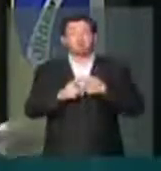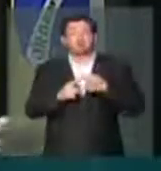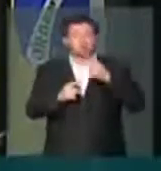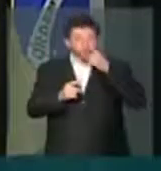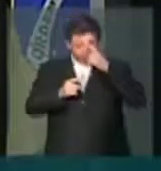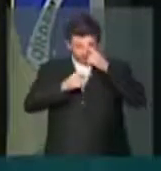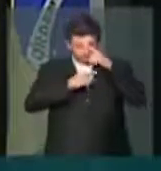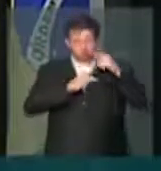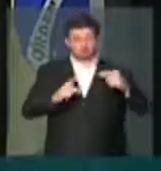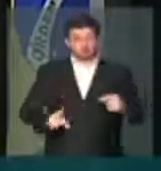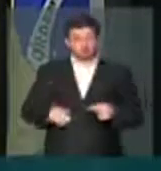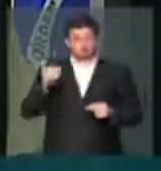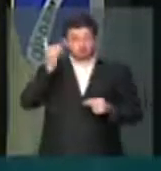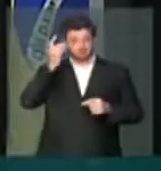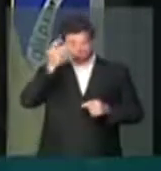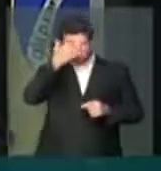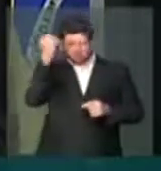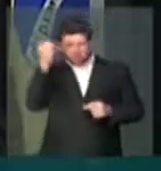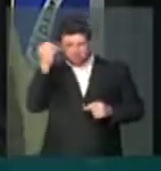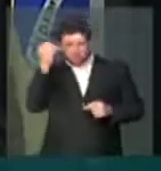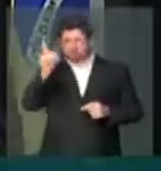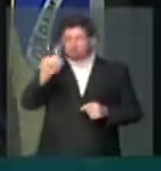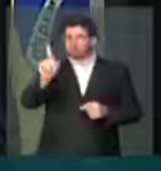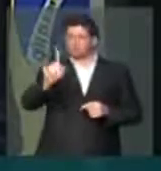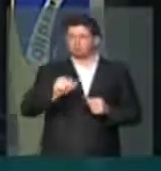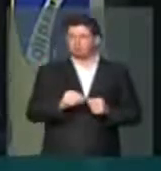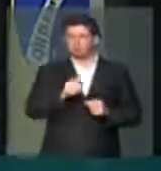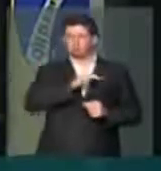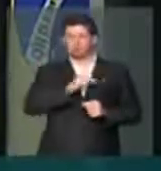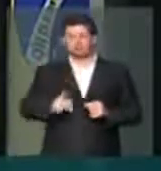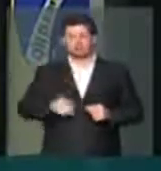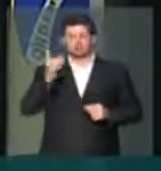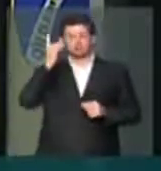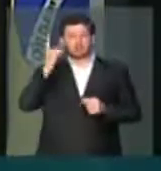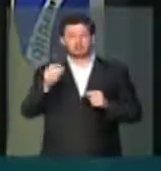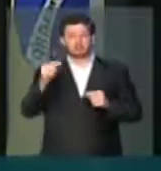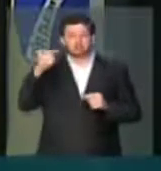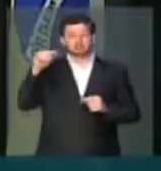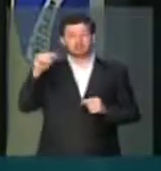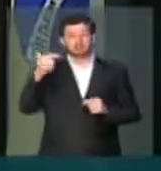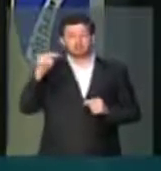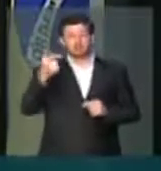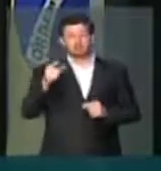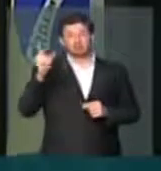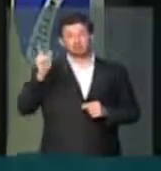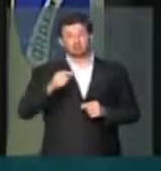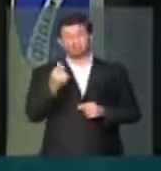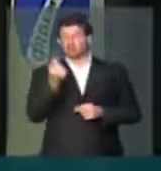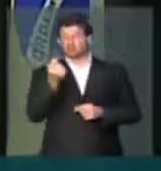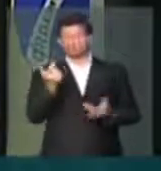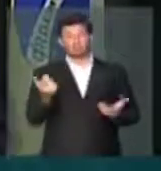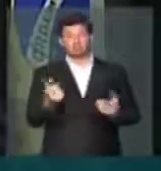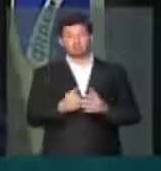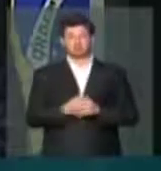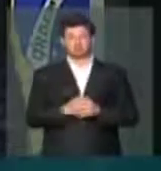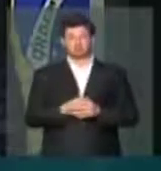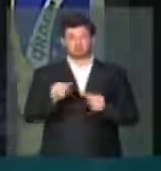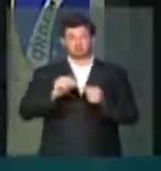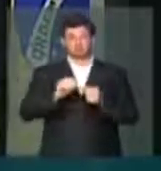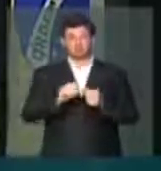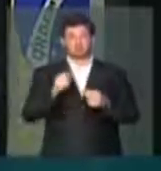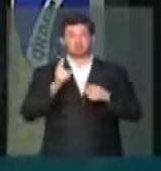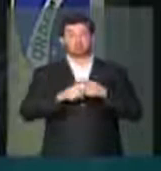A Presidente Dilma Rousseff esqueceu? Não. O que a Presidente Dilma Rousseff não tem é mais recursos para fazê-lo,